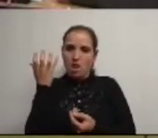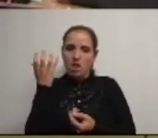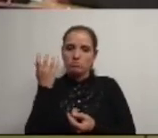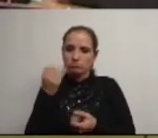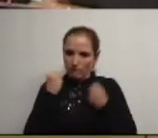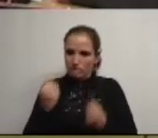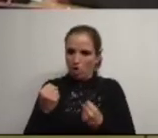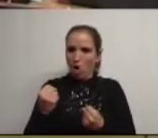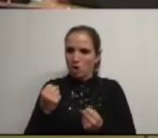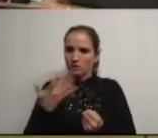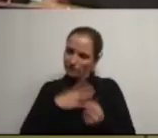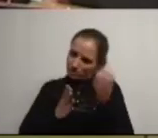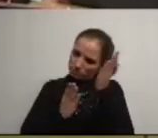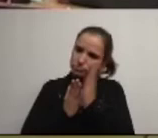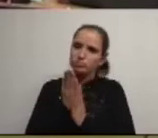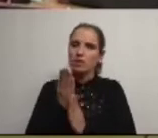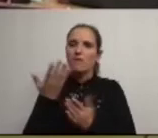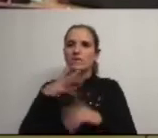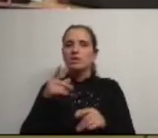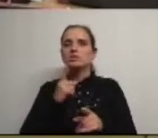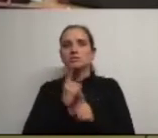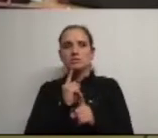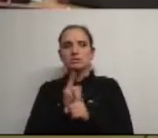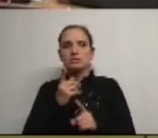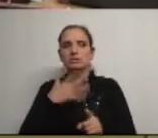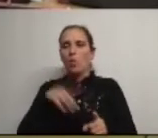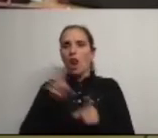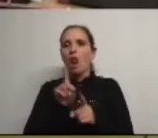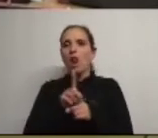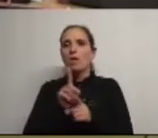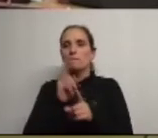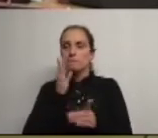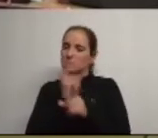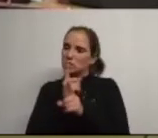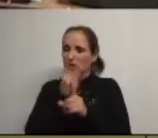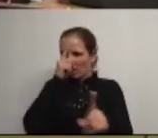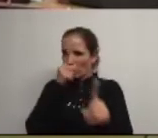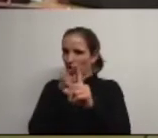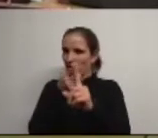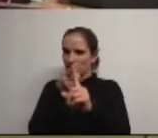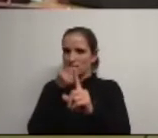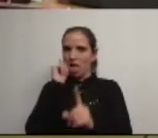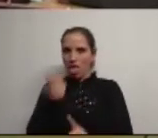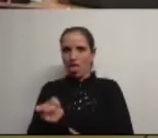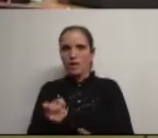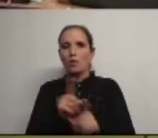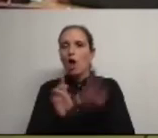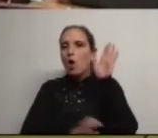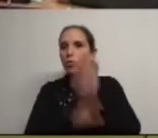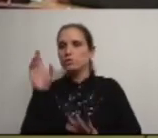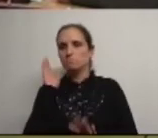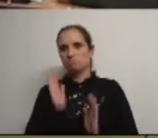forte queremos que mantenha e queremos ser também aqui uma referência e por isso precisamos de ter condições